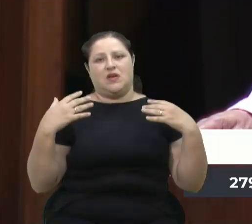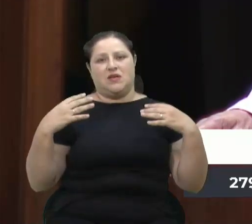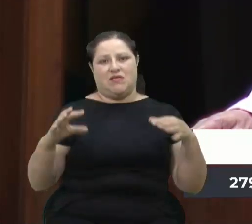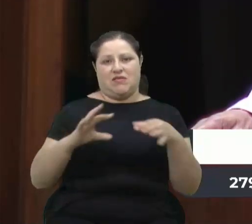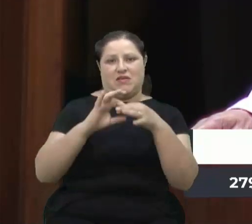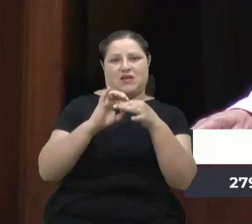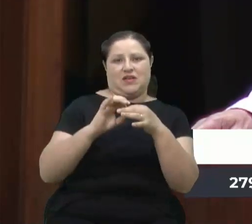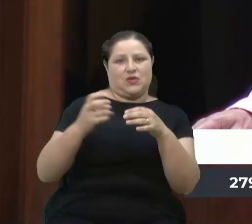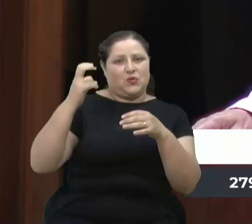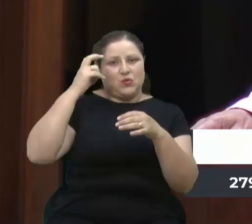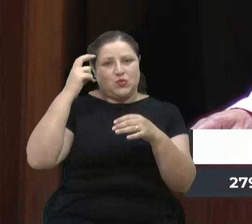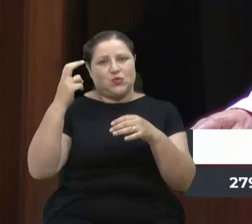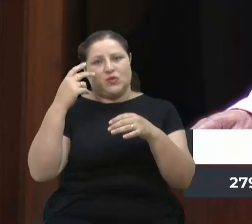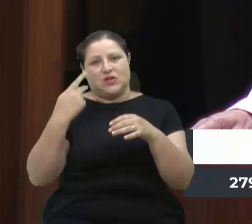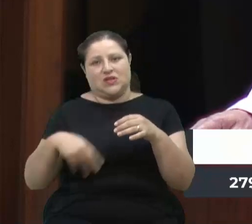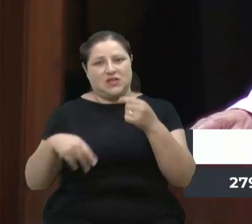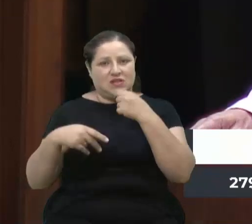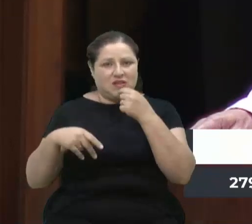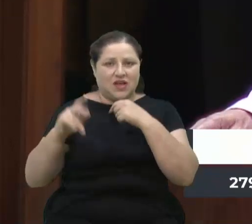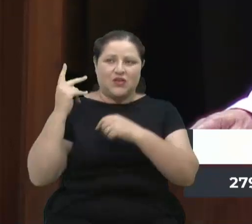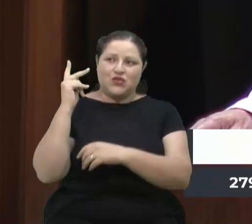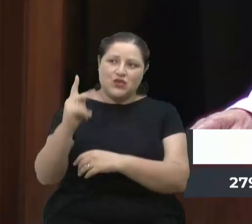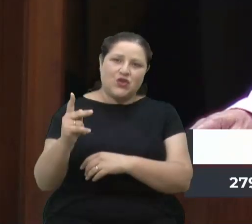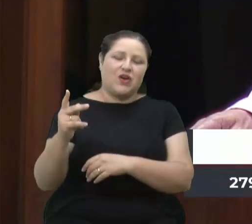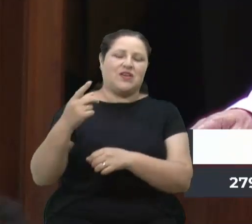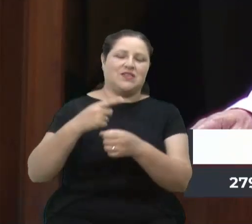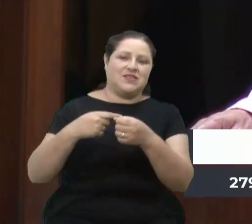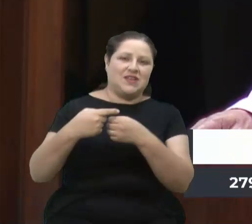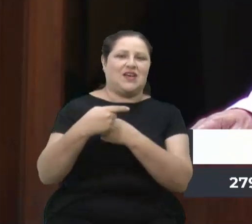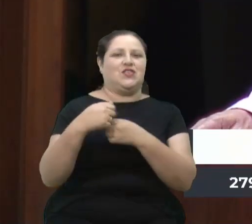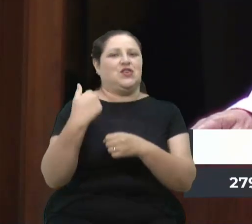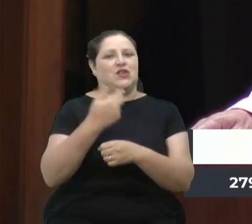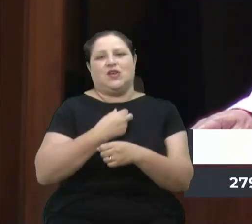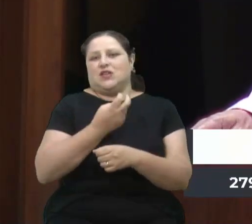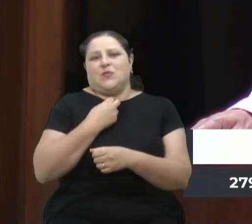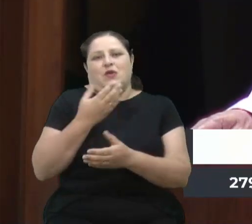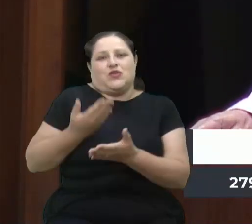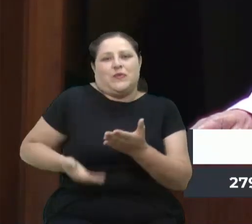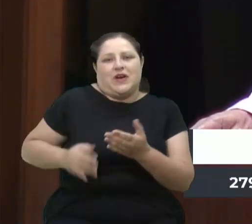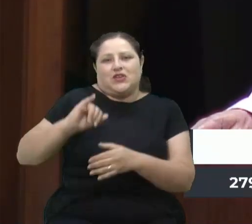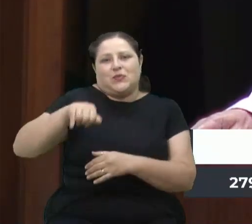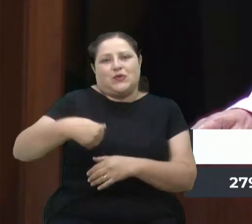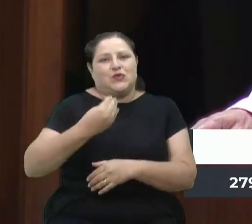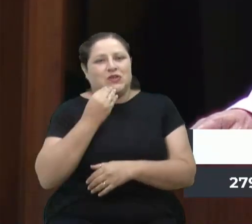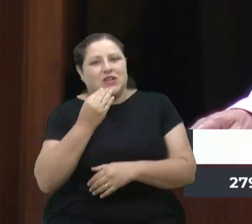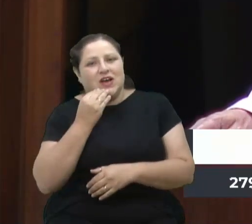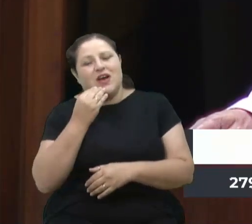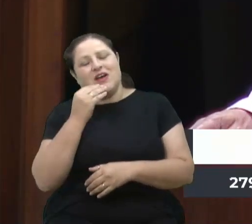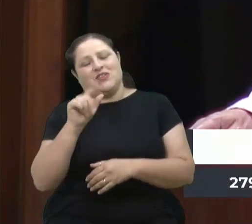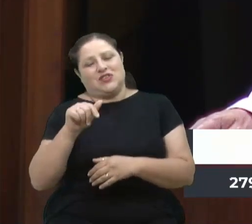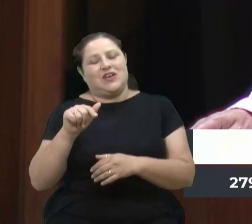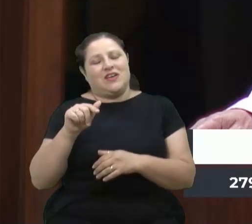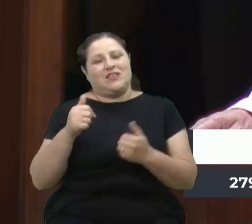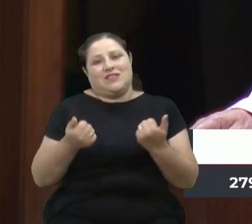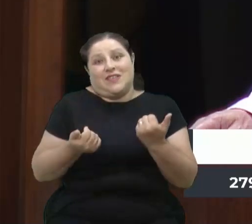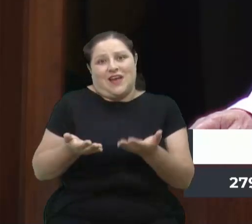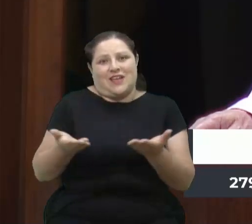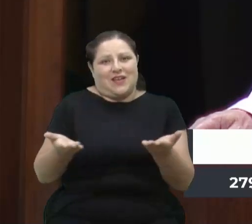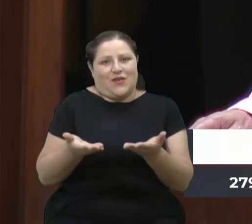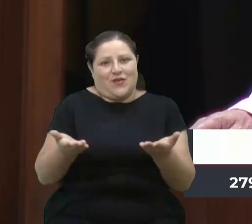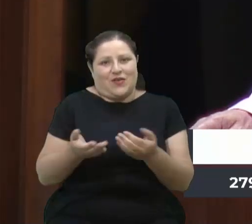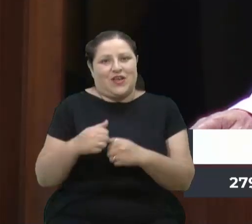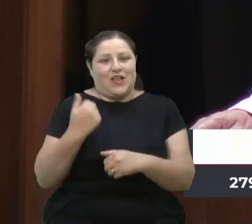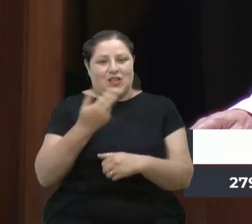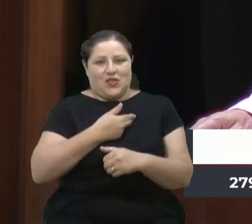com a cultura da cidade, história da cidade, e a gente não pode perder essa oportunidade que está sendo dada em